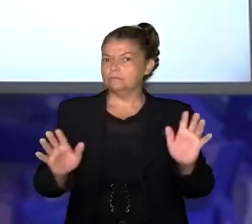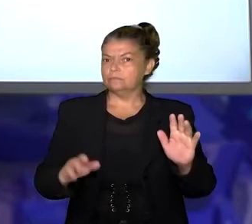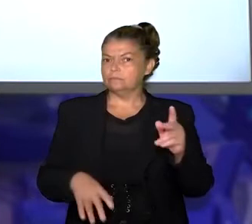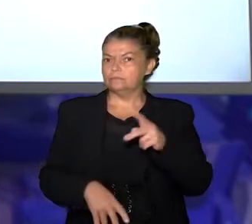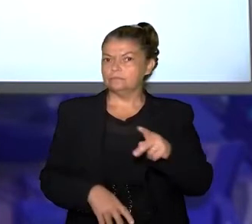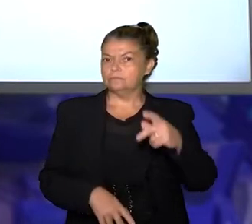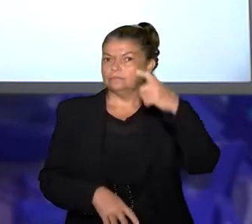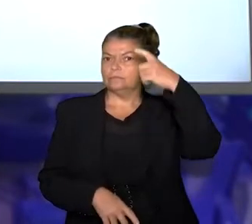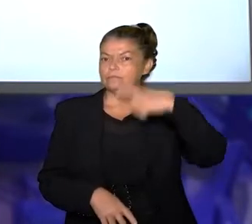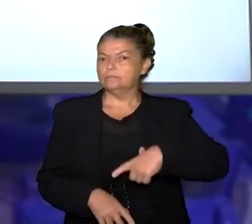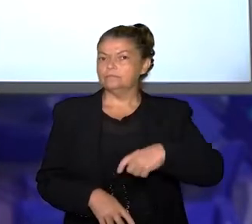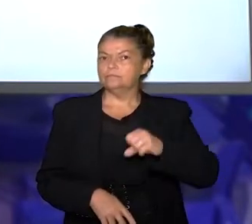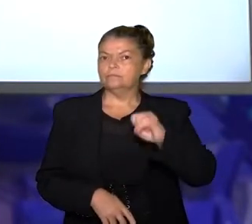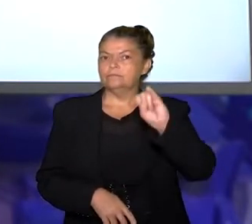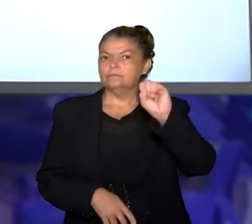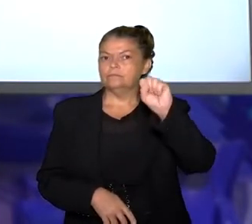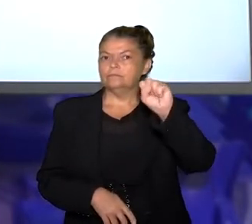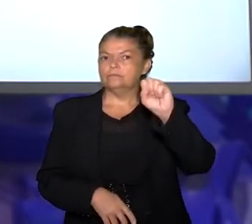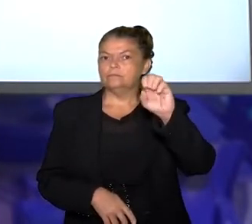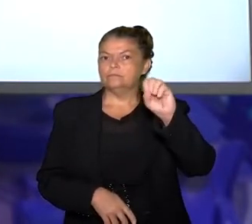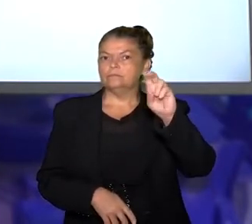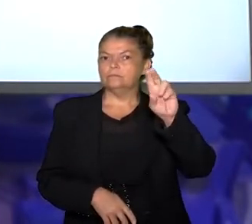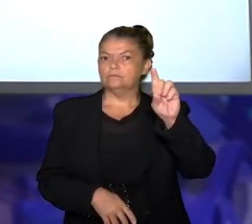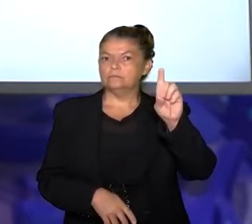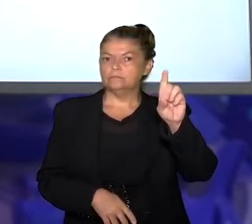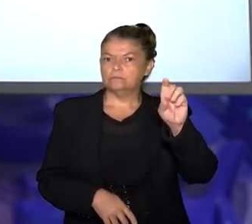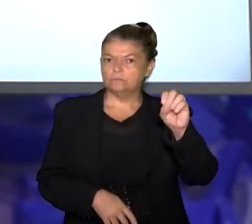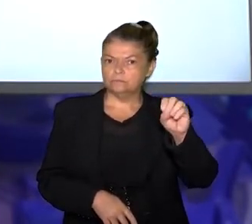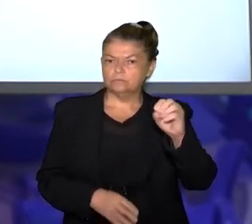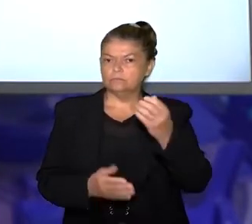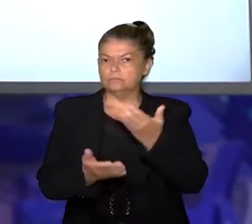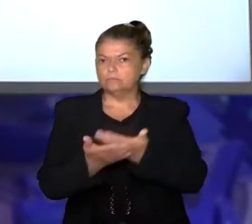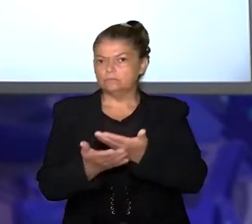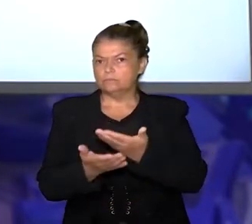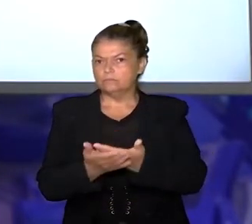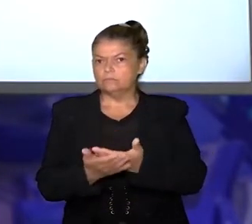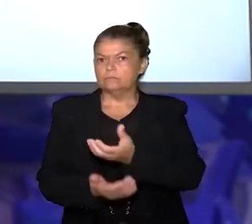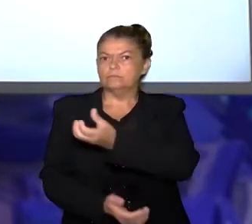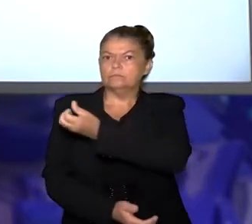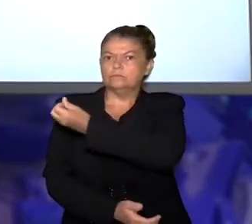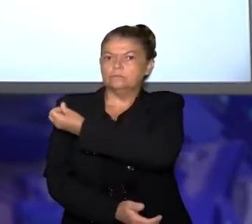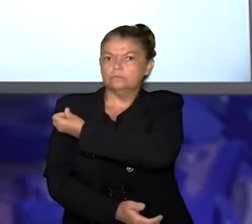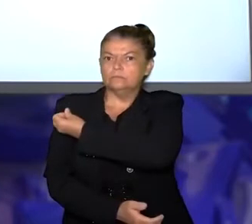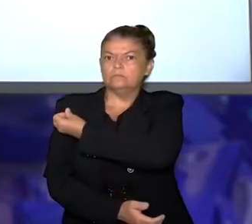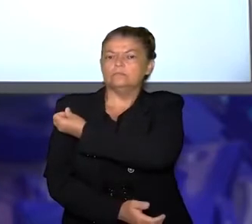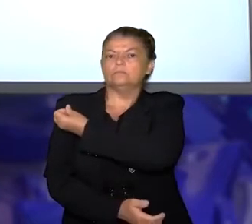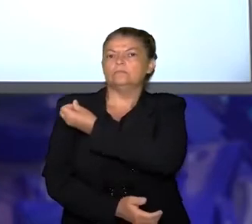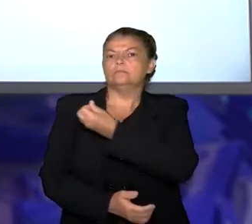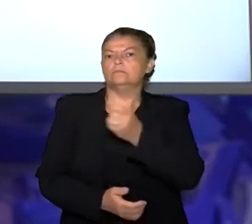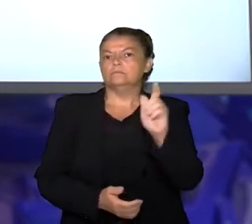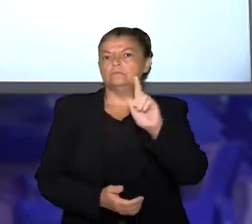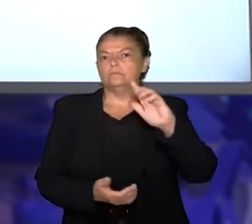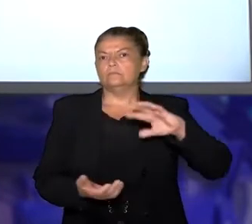Olá pessoal, aqui eu sou o professor Isoldo, essa aula é destinada à turma do sexto ano, disciplina Geografia.